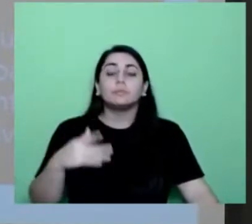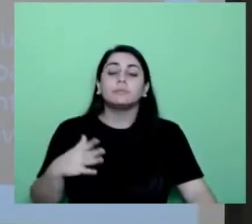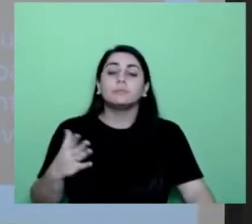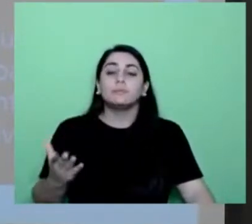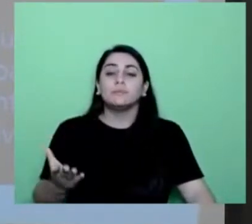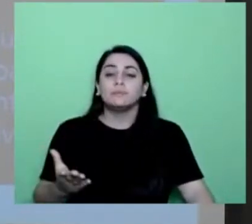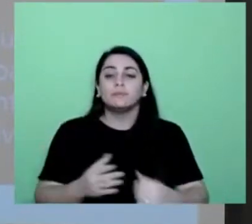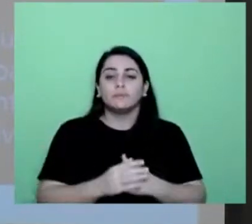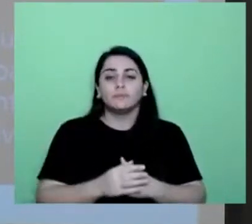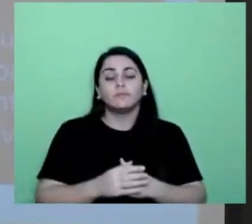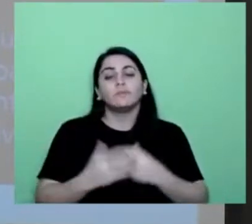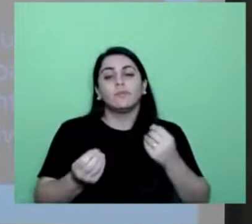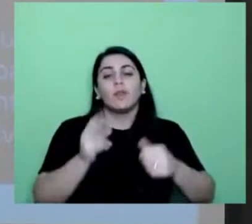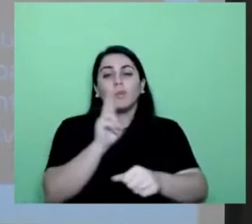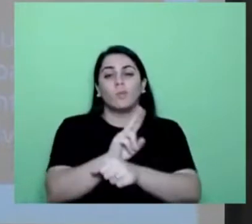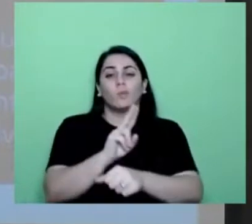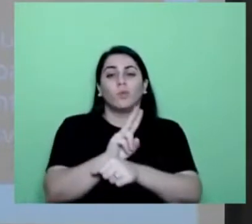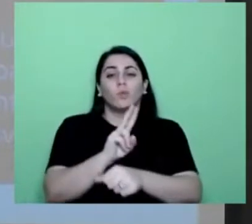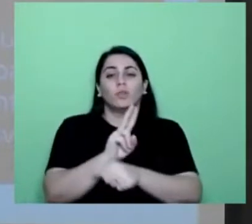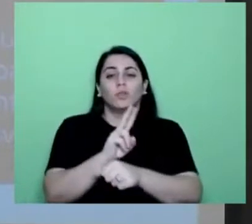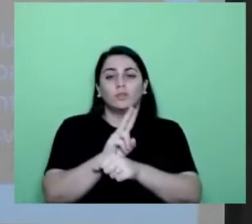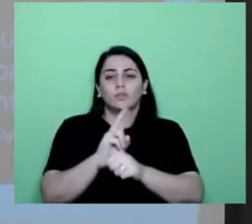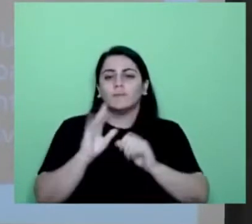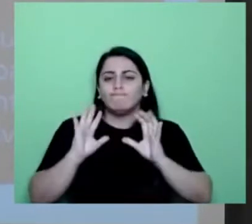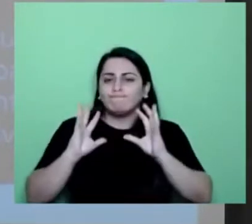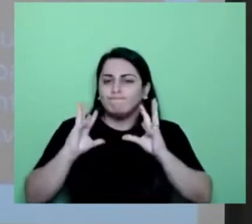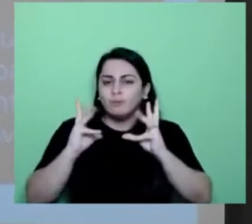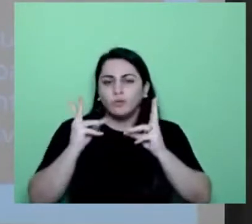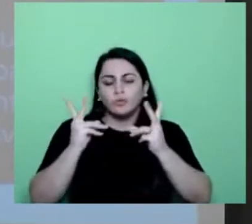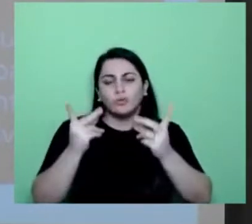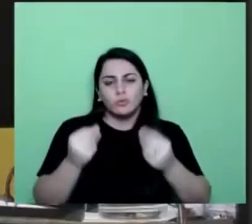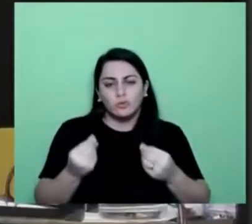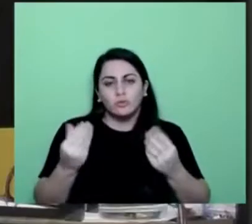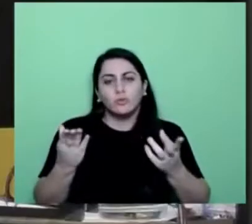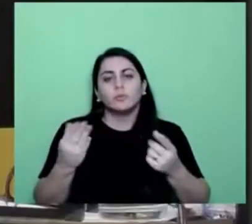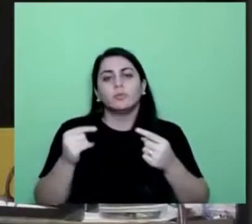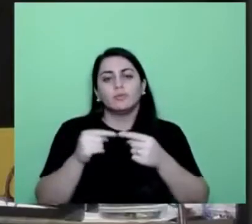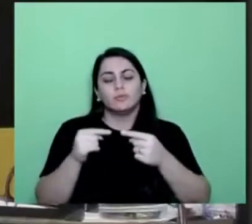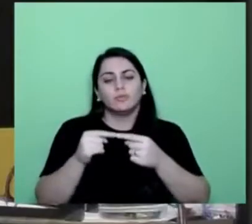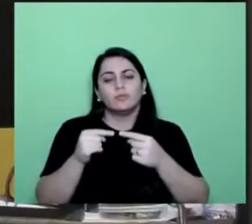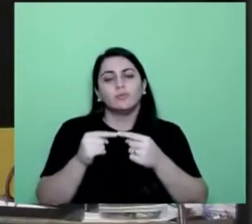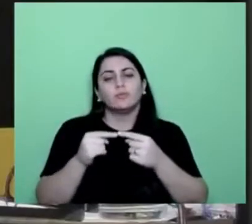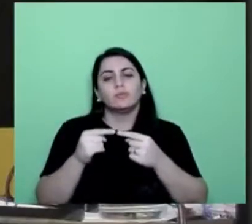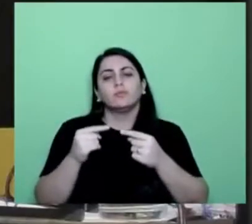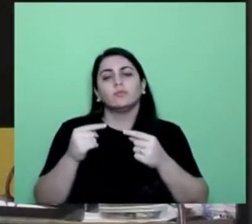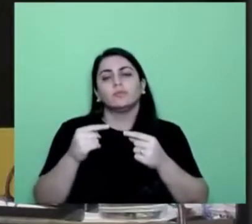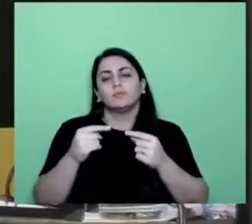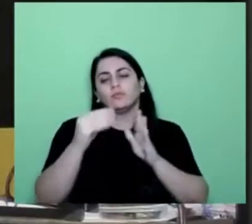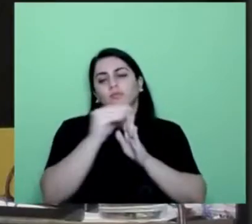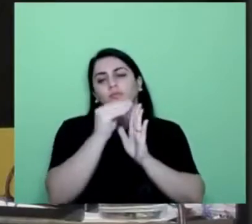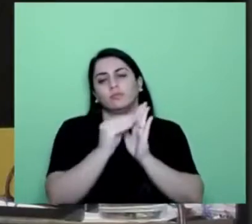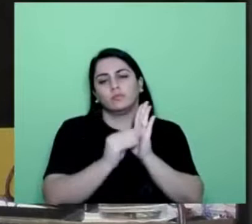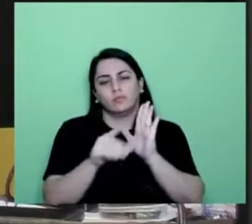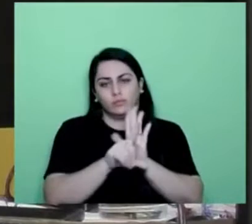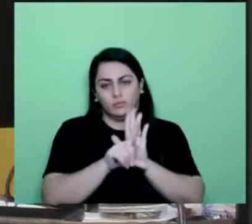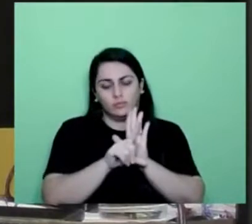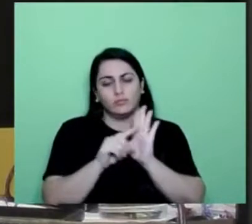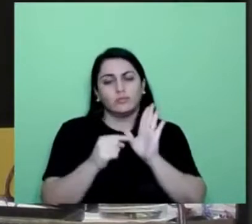de proteção integral, em consonância com os marcos legais, já no anexo.